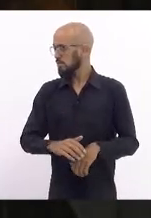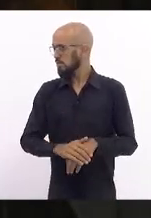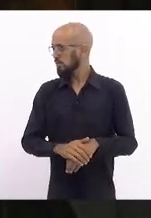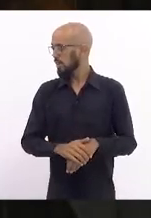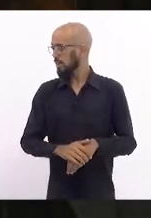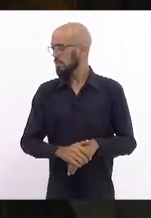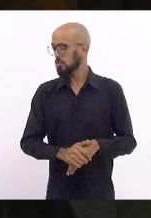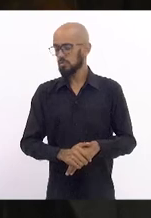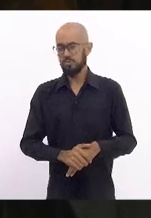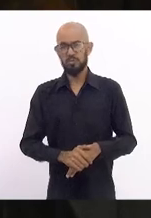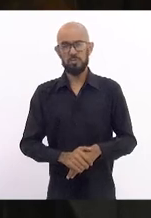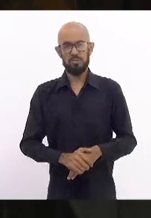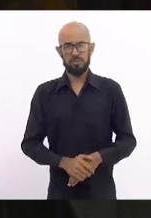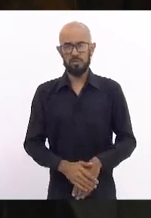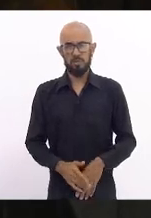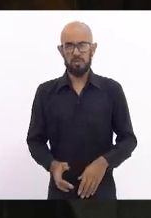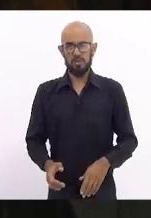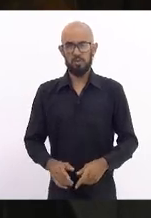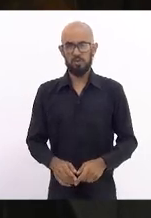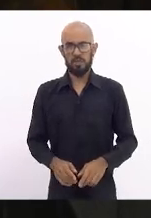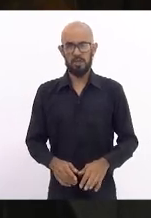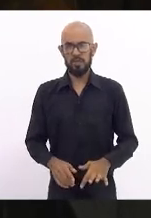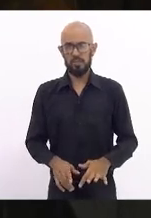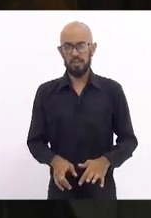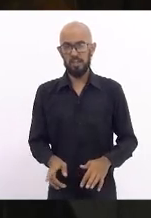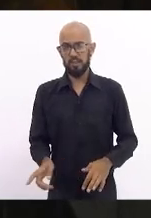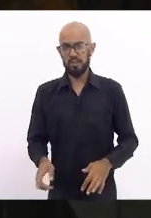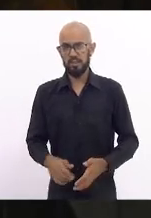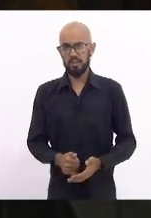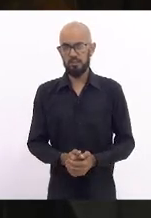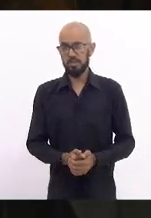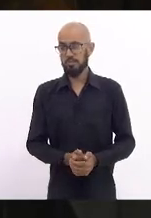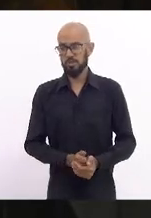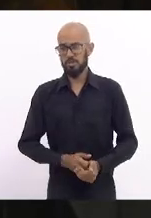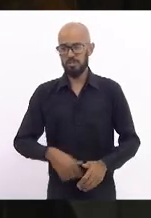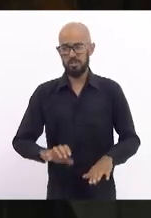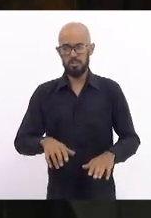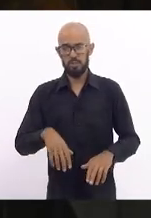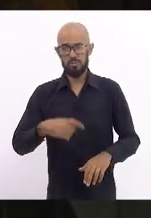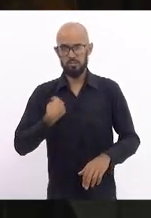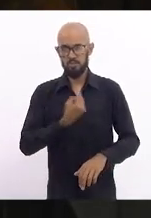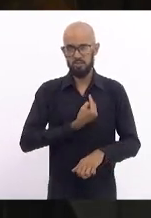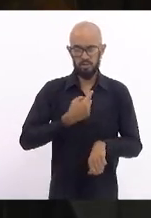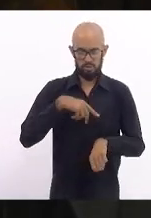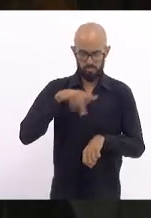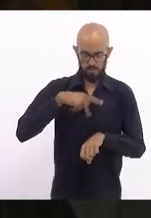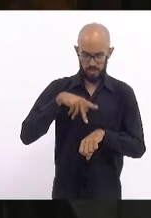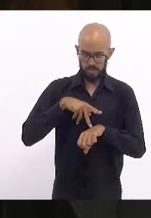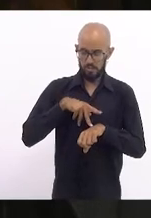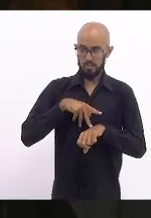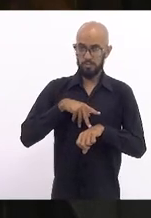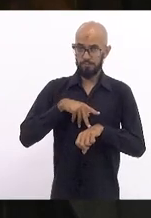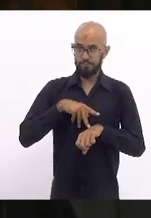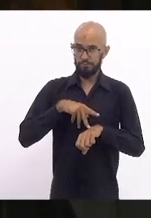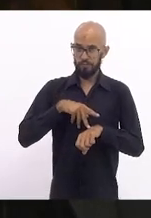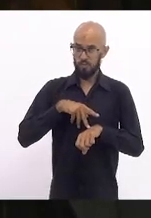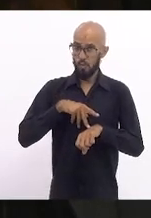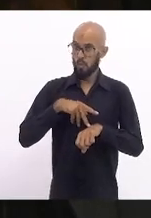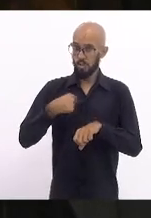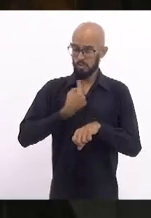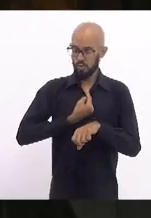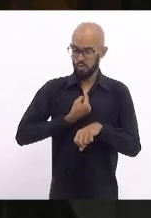Brasil, nosso país. A grande commodity que o Brasil exporta